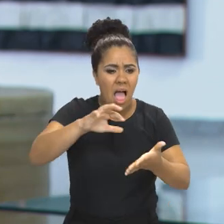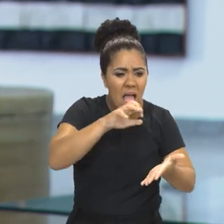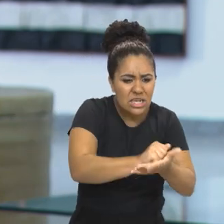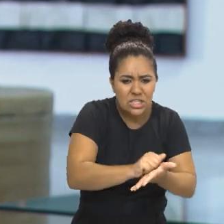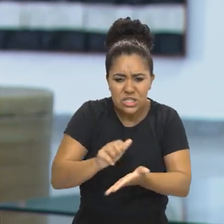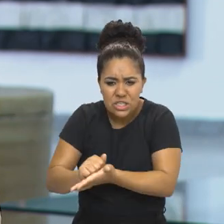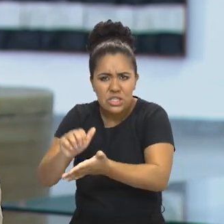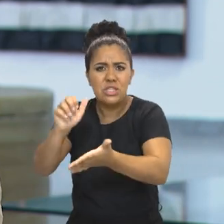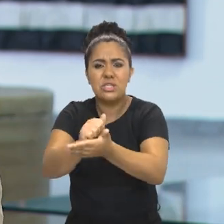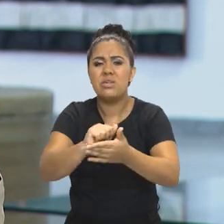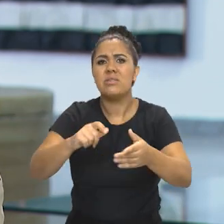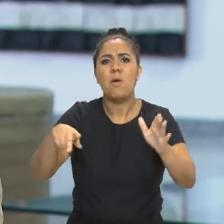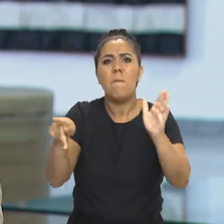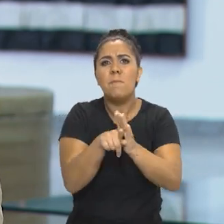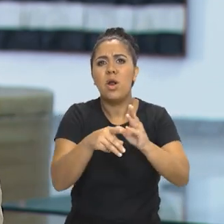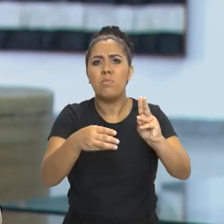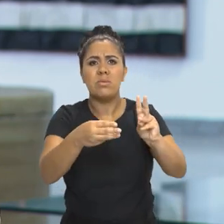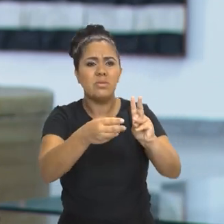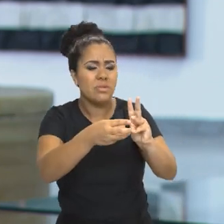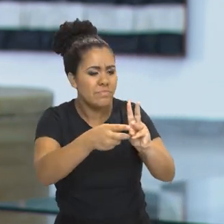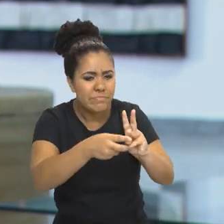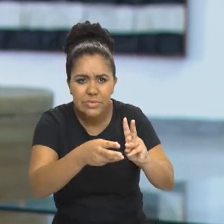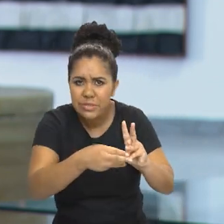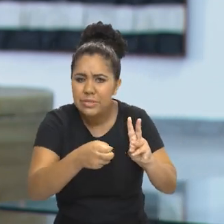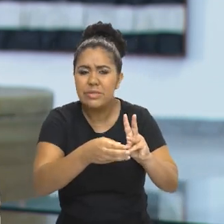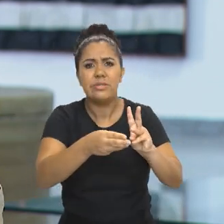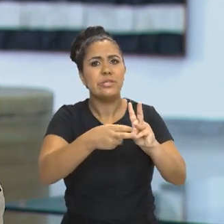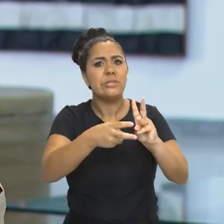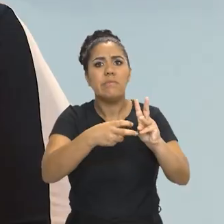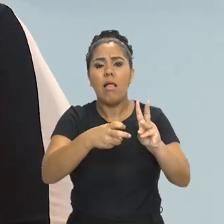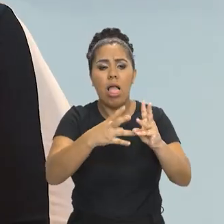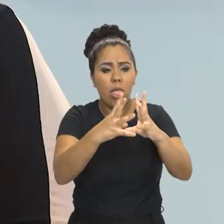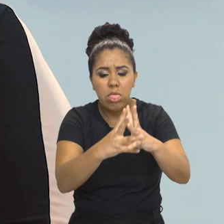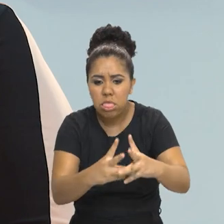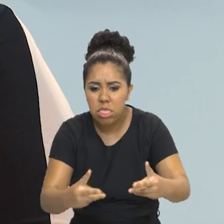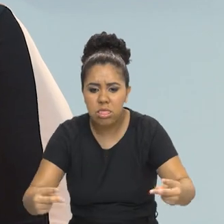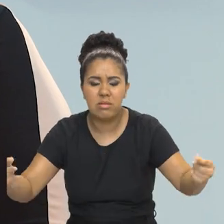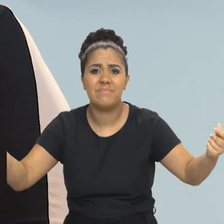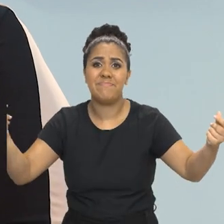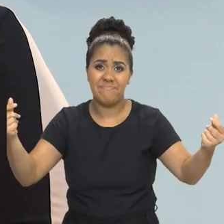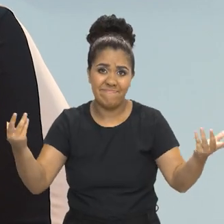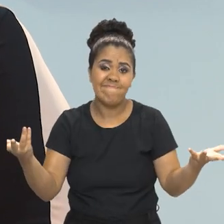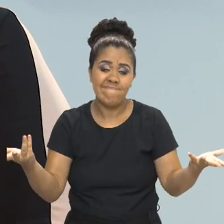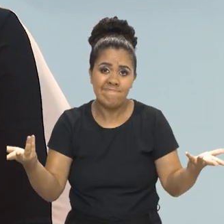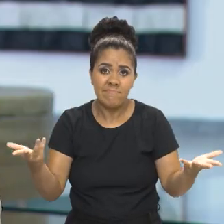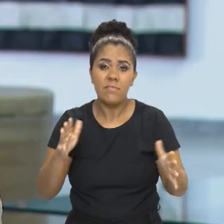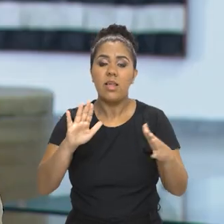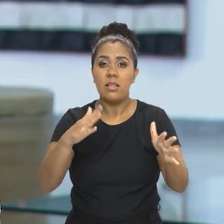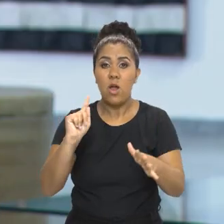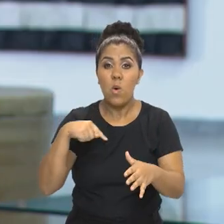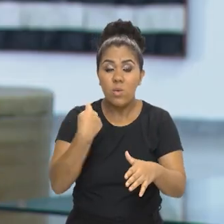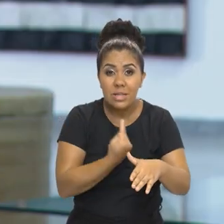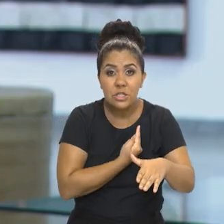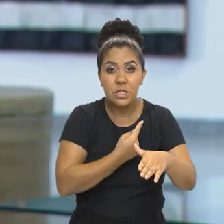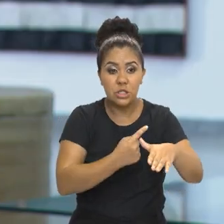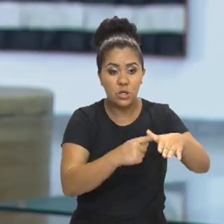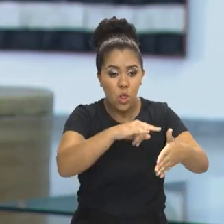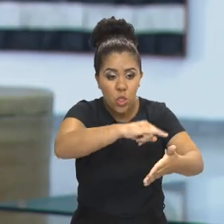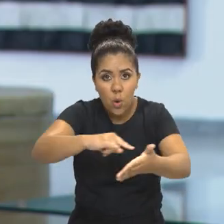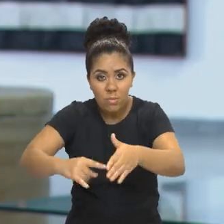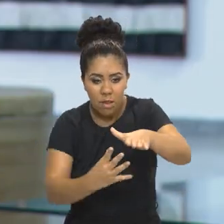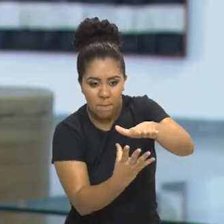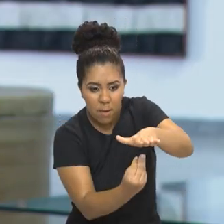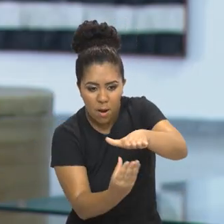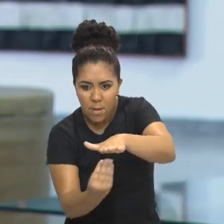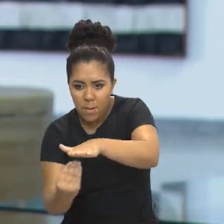Todo o registro de línguas indígenas estava ali e simplesmente sumiu. Perdeu. Se perdeu. Então, quando a gente digitaliza